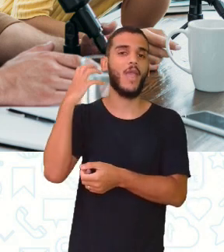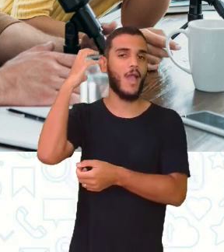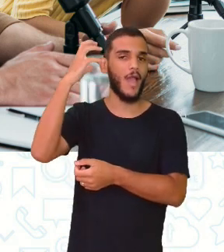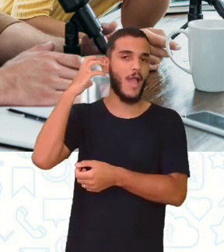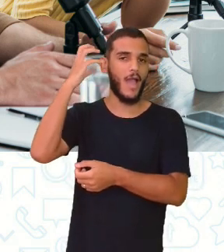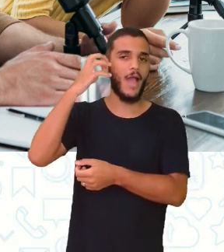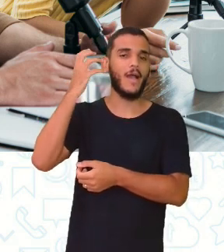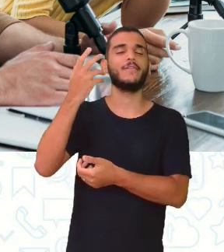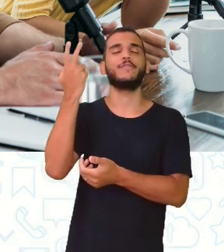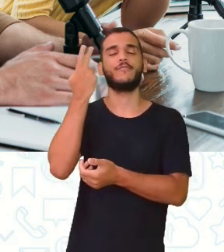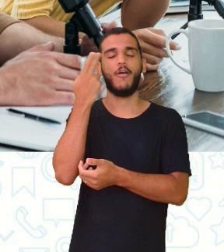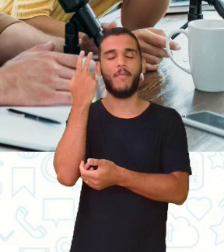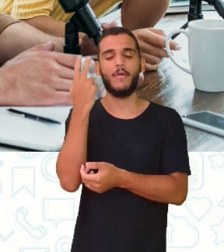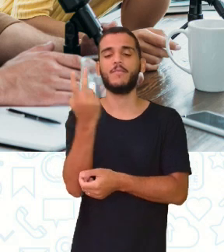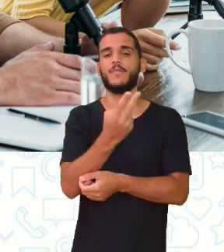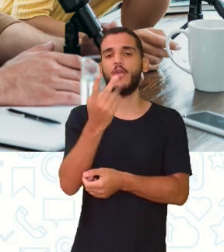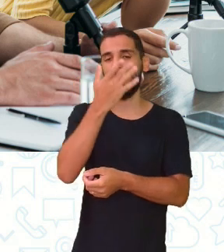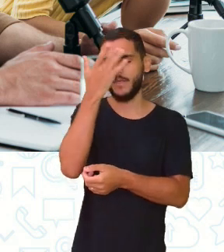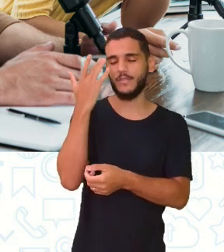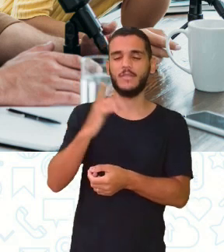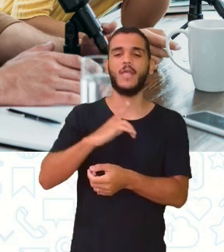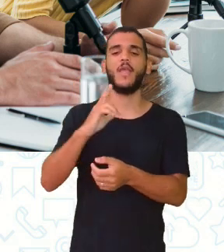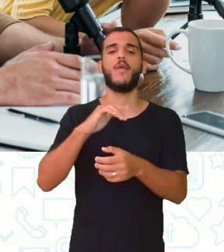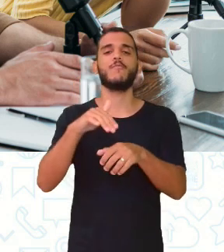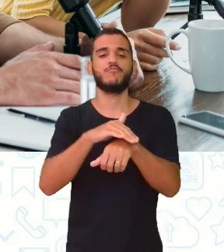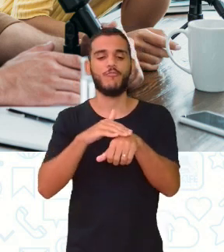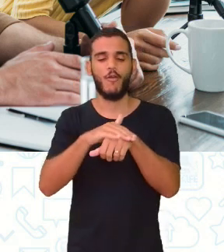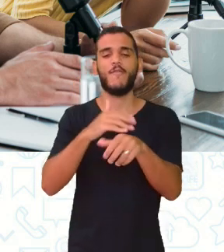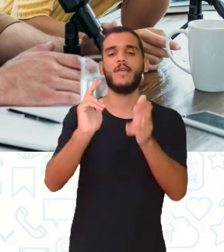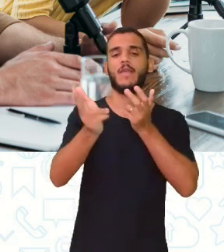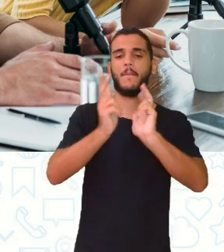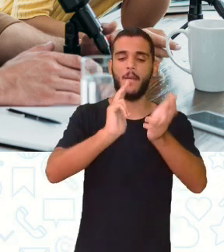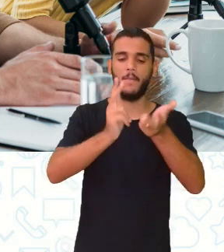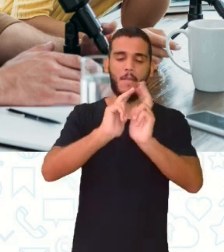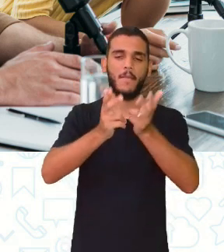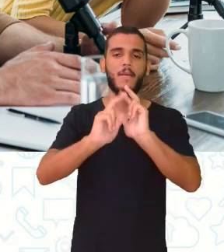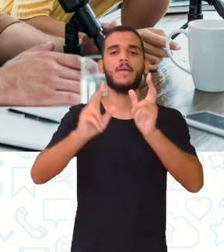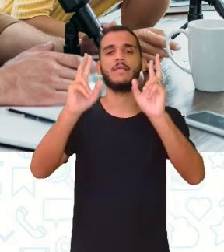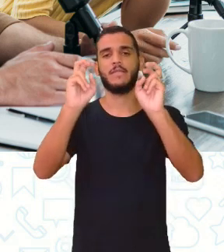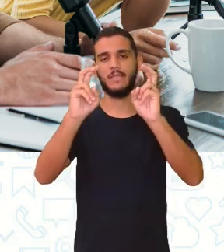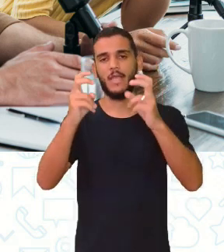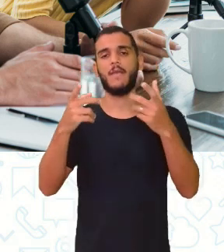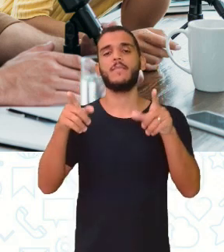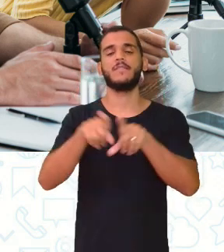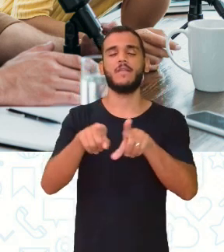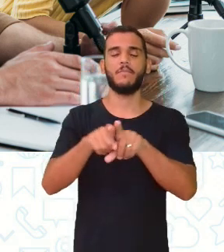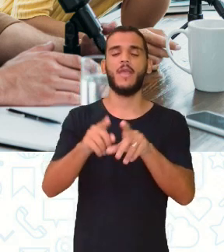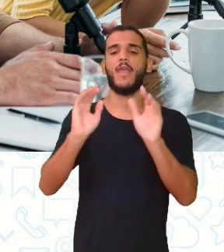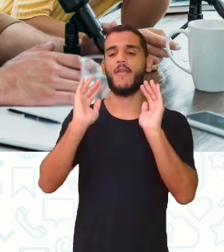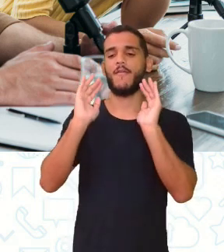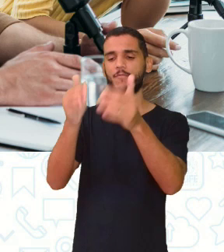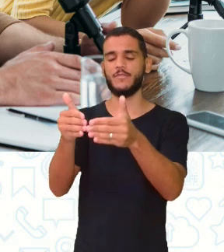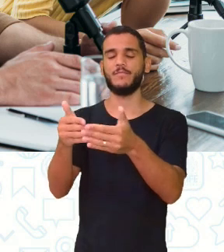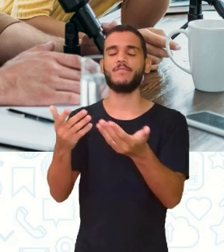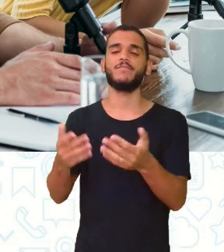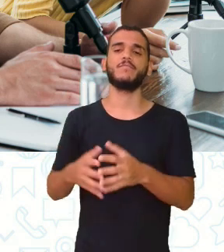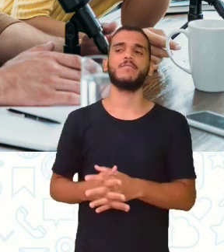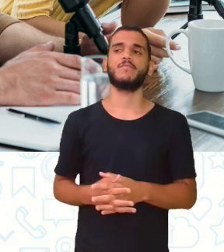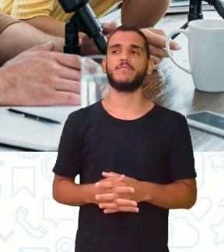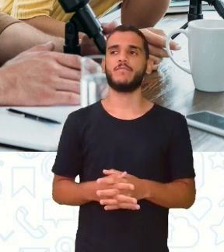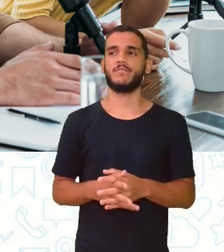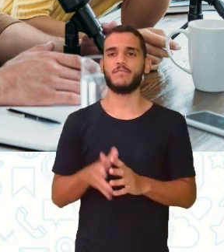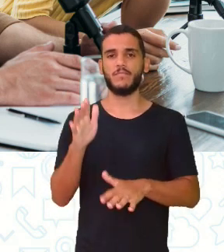os dois apresentadores têm conversas divertidas sobre temas e tópicos específicos. Muitas vezes, os cofintriões